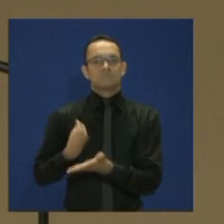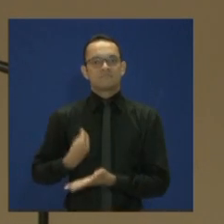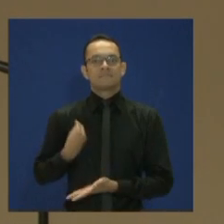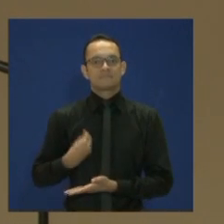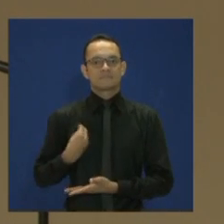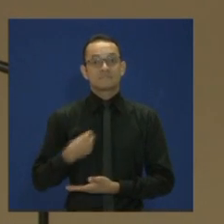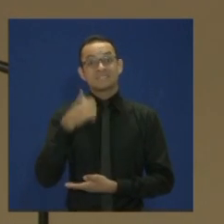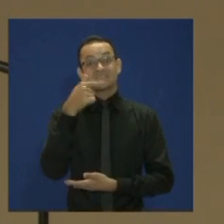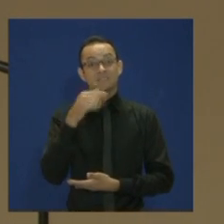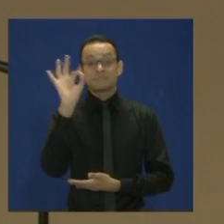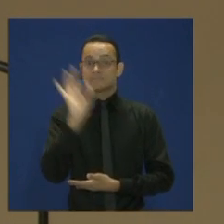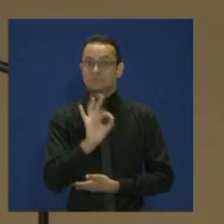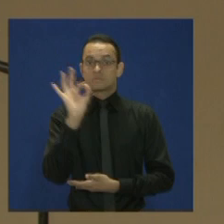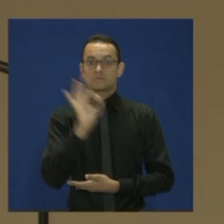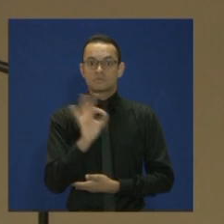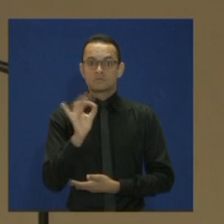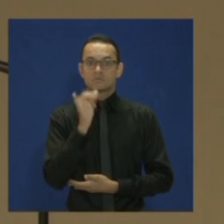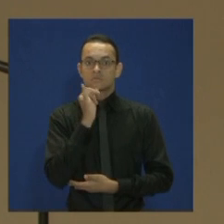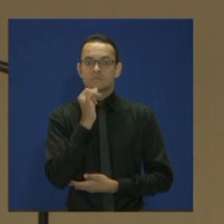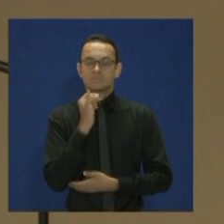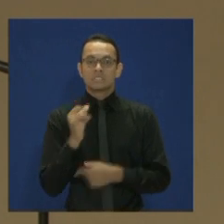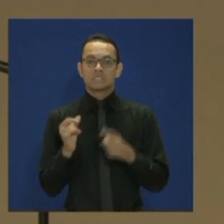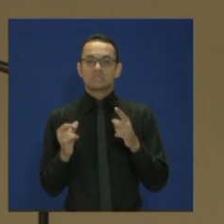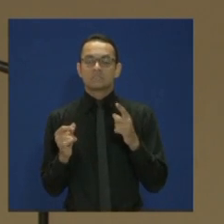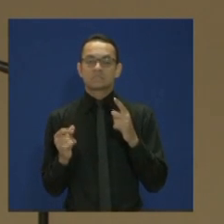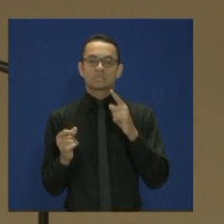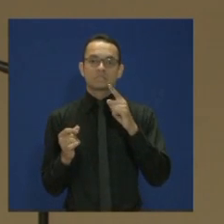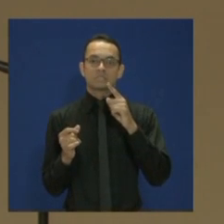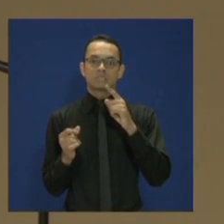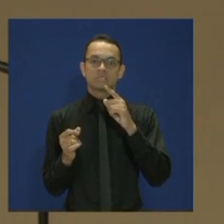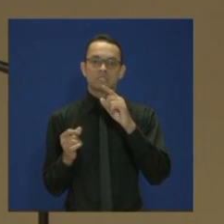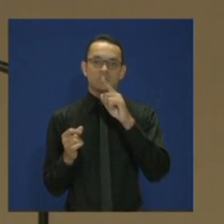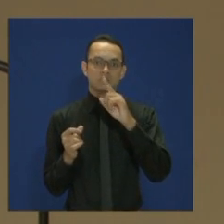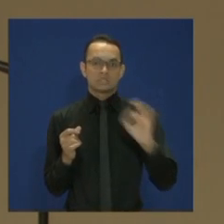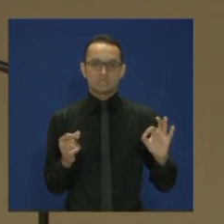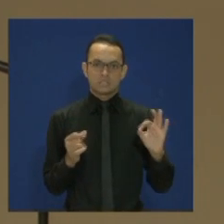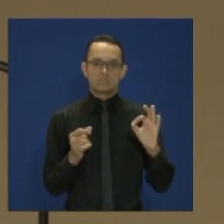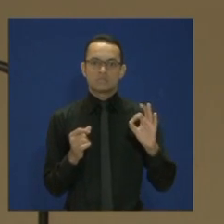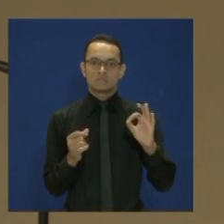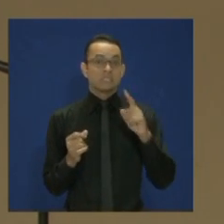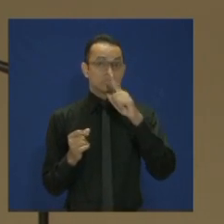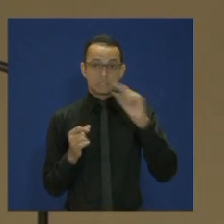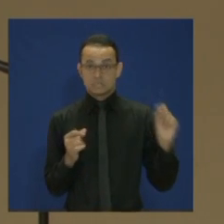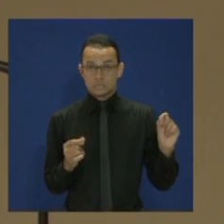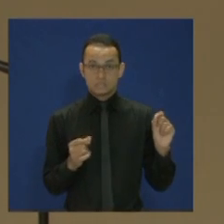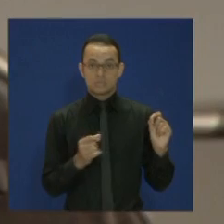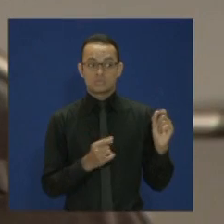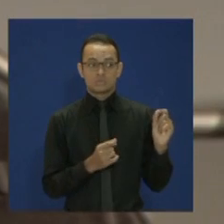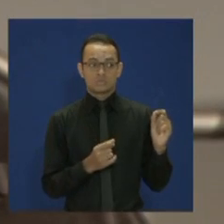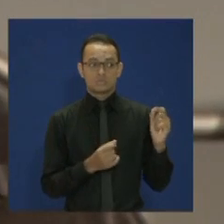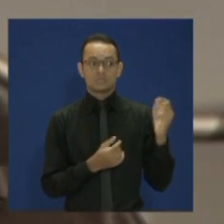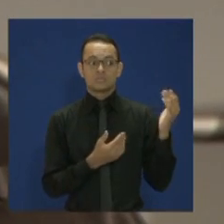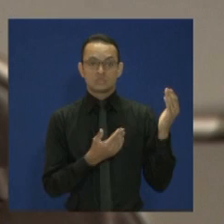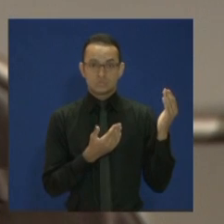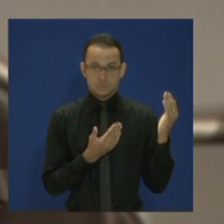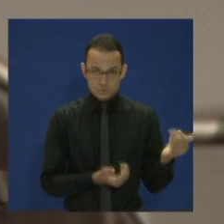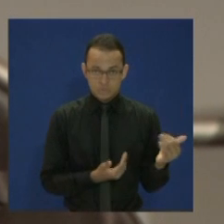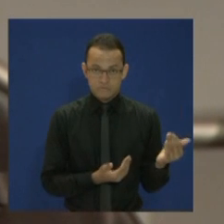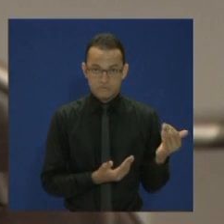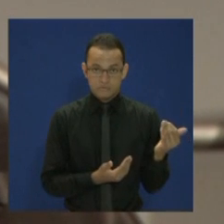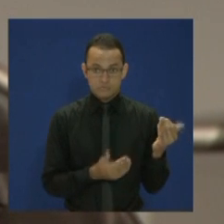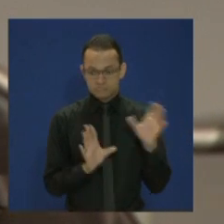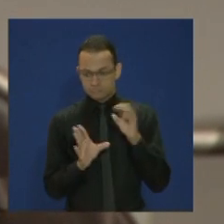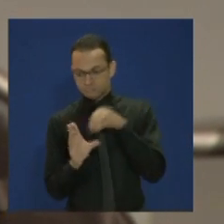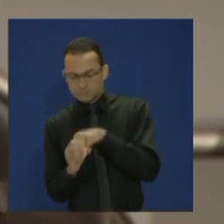Apenas 17 de cada 100 jovens nessa faixa etária está matriculado em uma universidade. E a grande maioria,